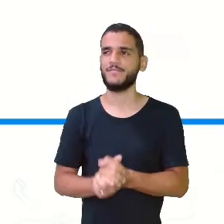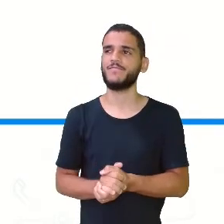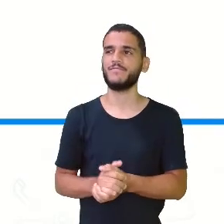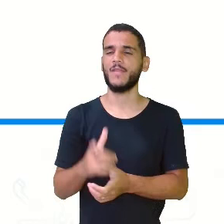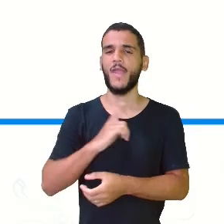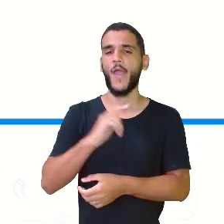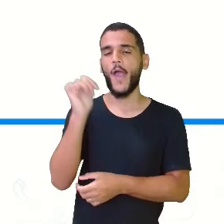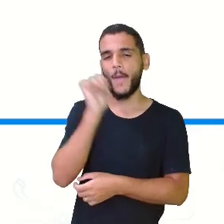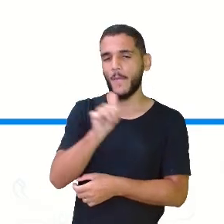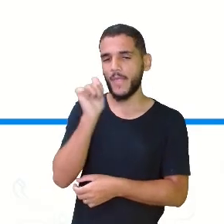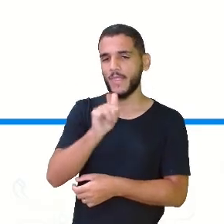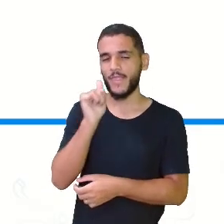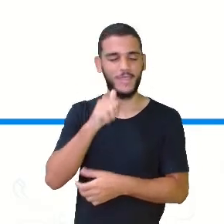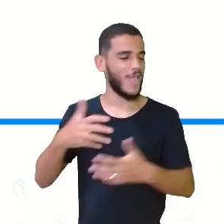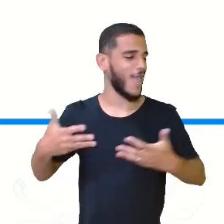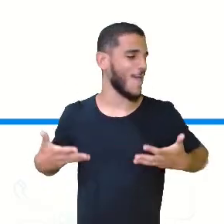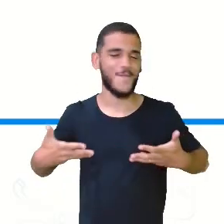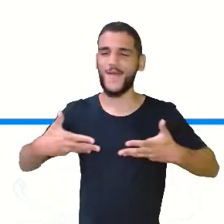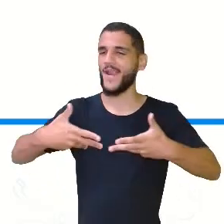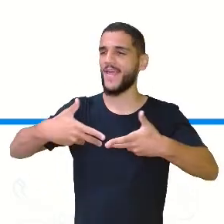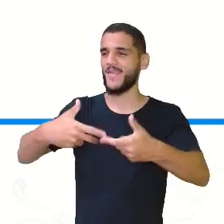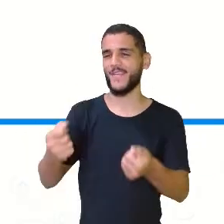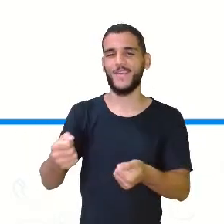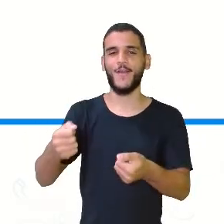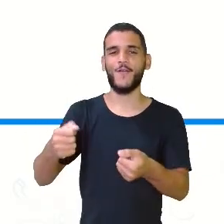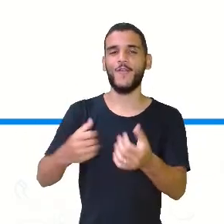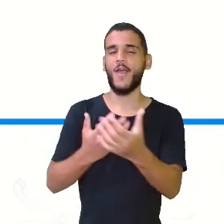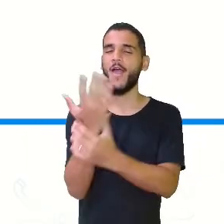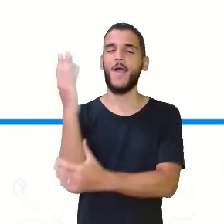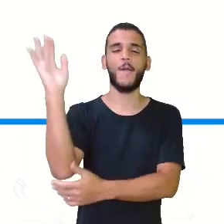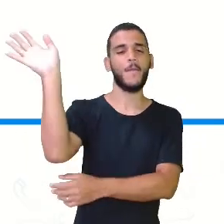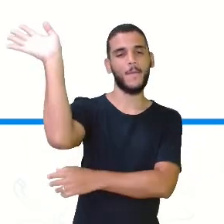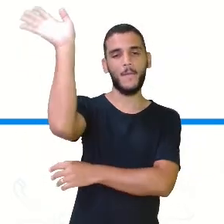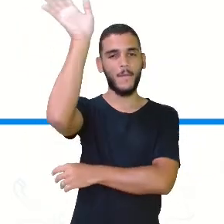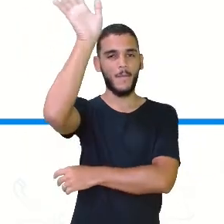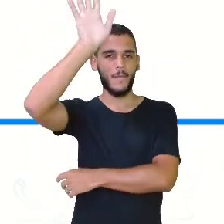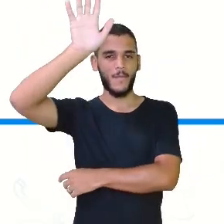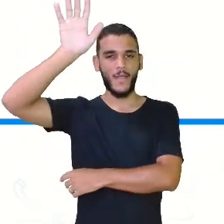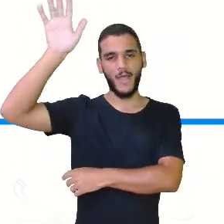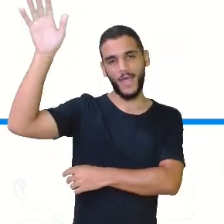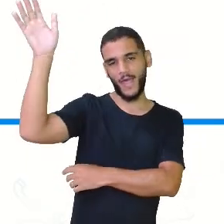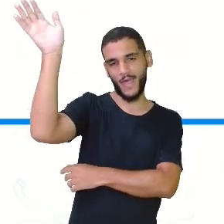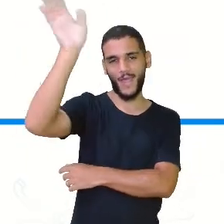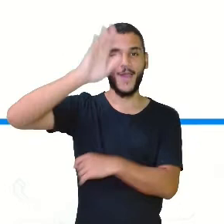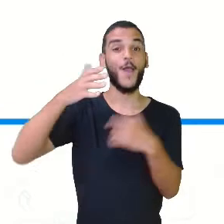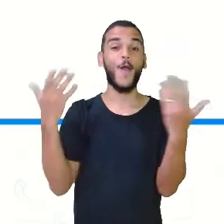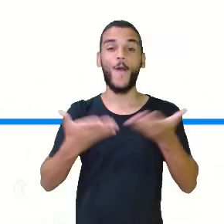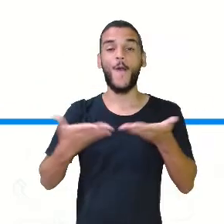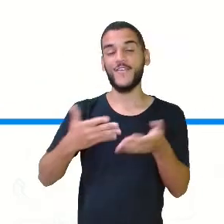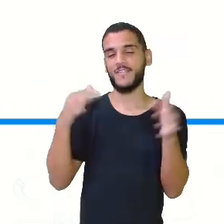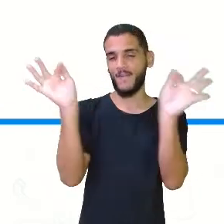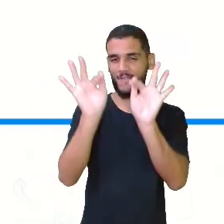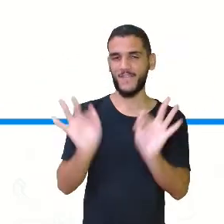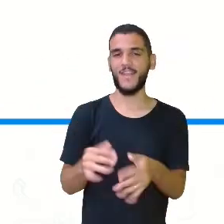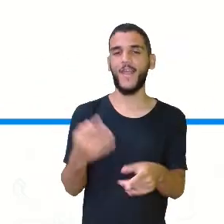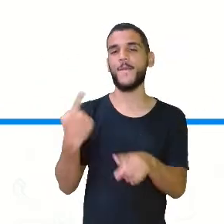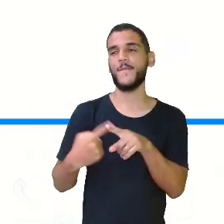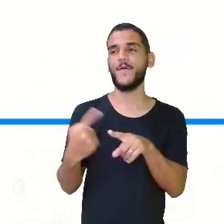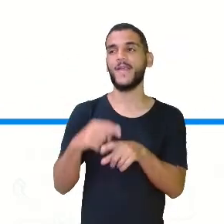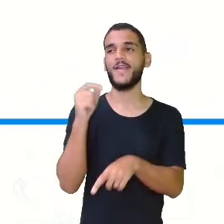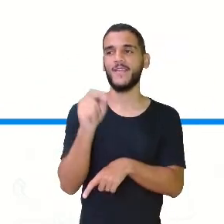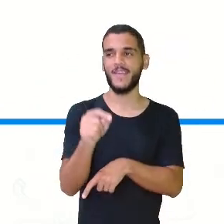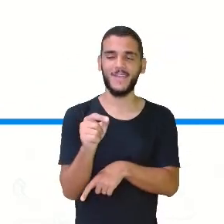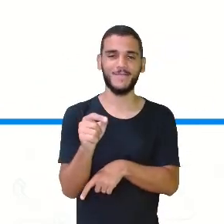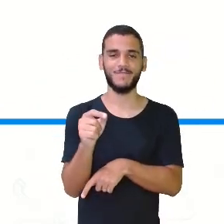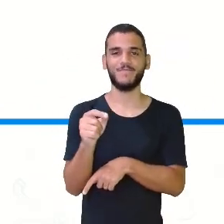toda maravilhosa aí, com o bracinho levantado, que ela está muito feliz hoje, né, minha gente? Porque para ela chegou